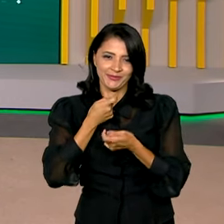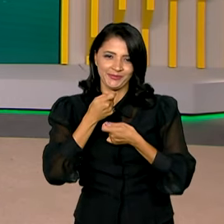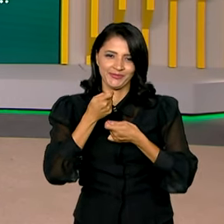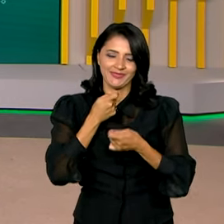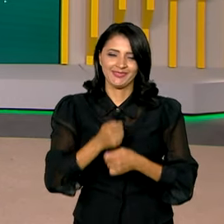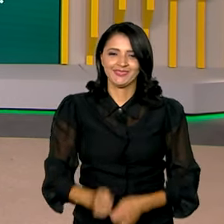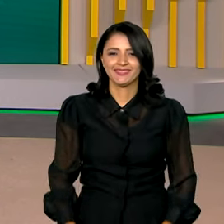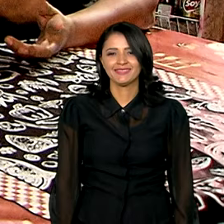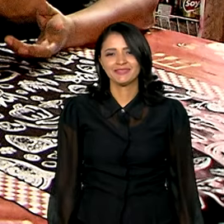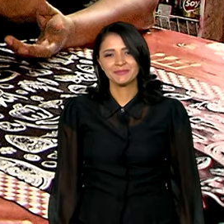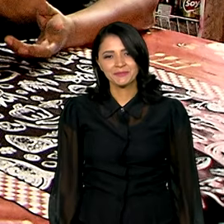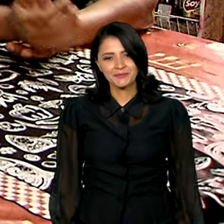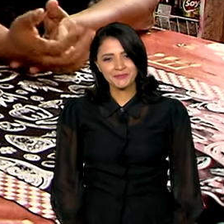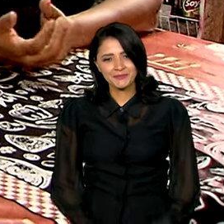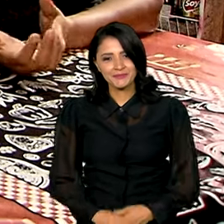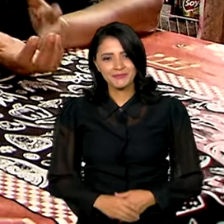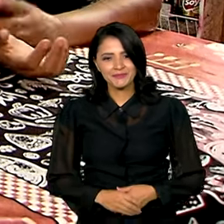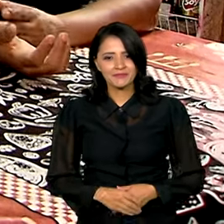reportagem.